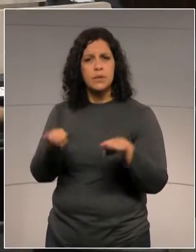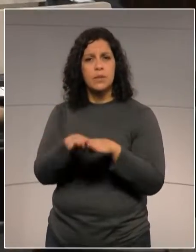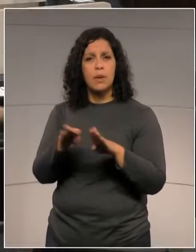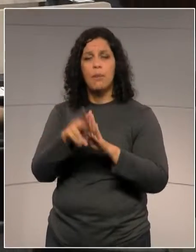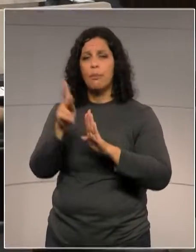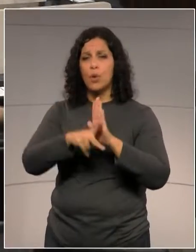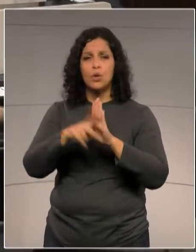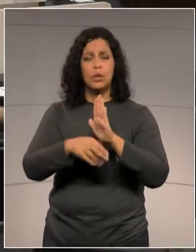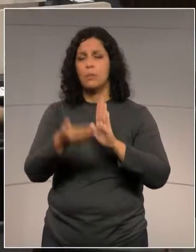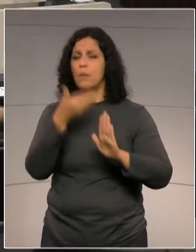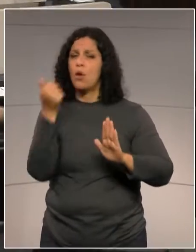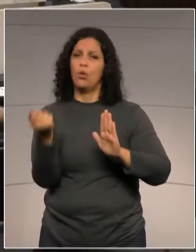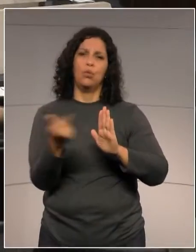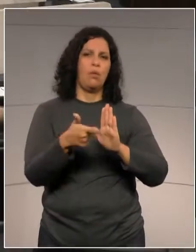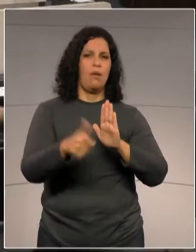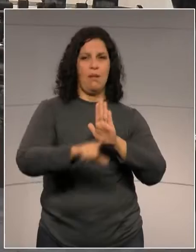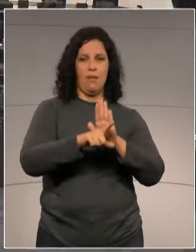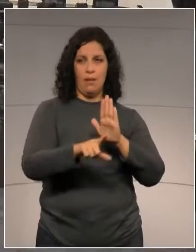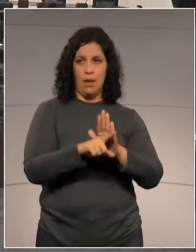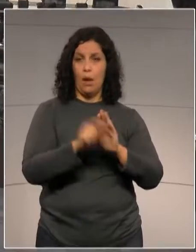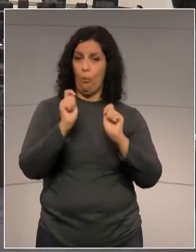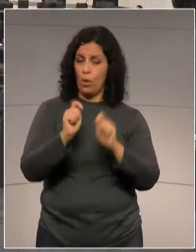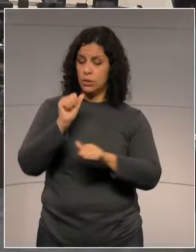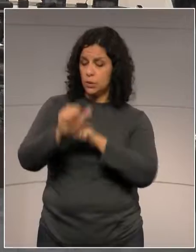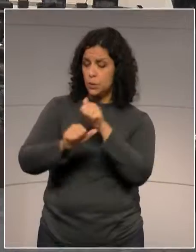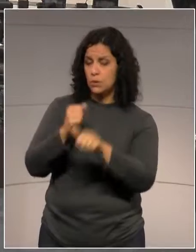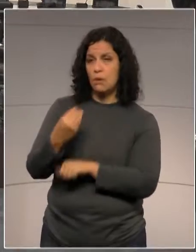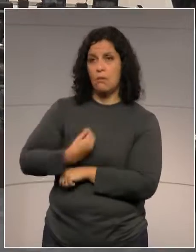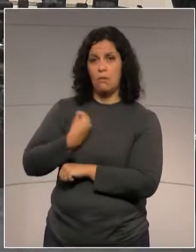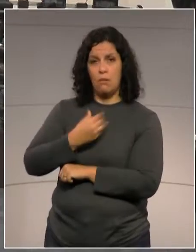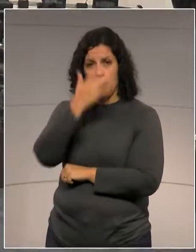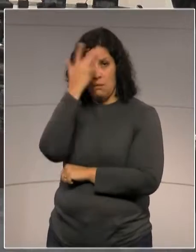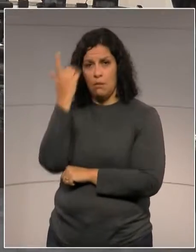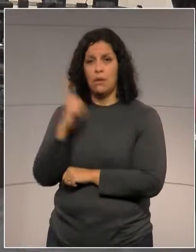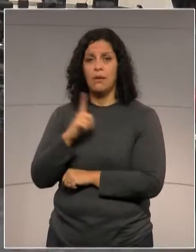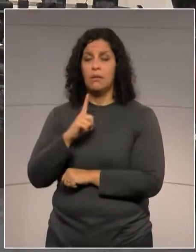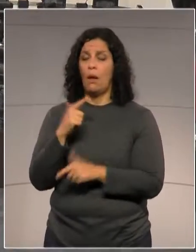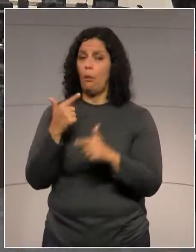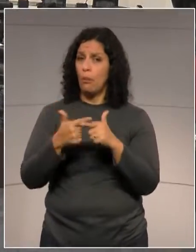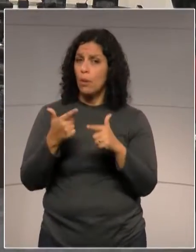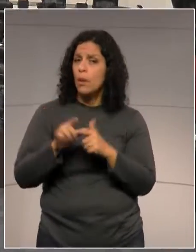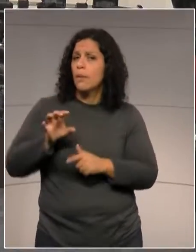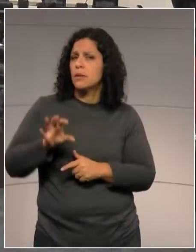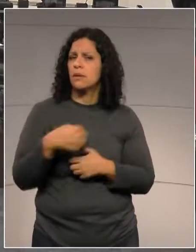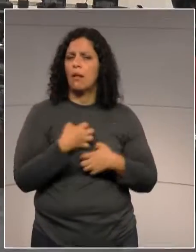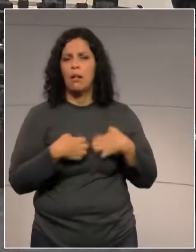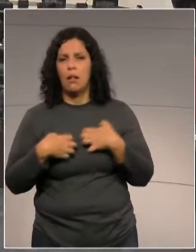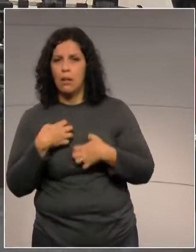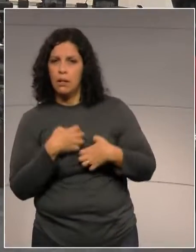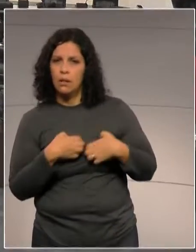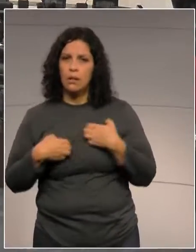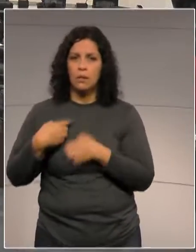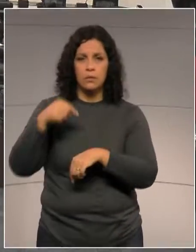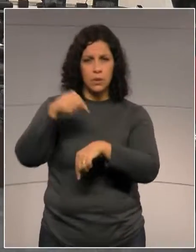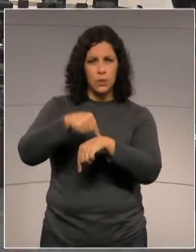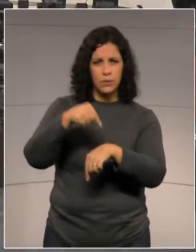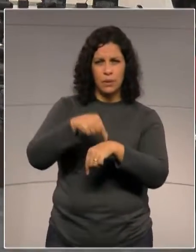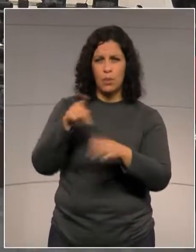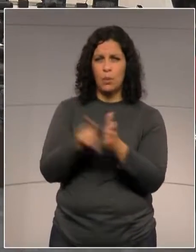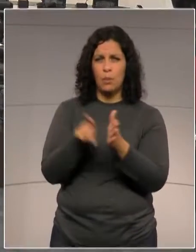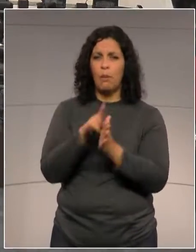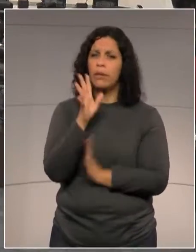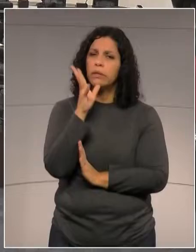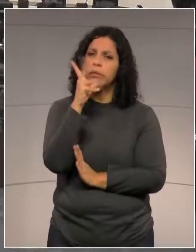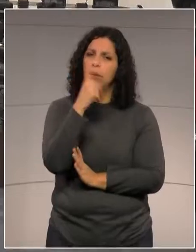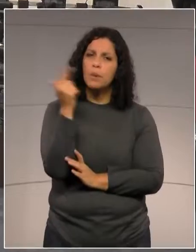do que um projeto de lei. Porque, de fato, pode mudar a vida das pessoas que passam por essas angústias nos momentos de